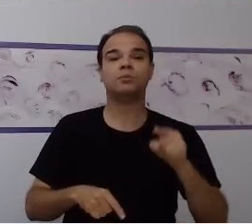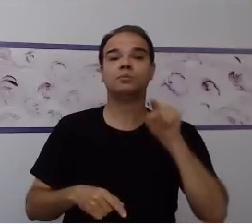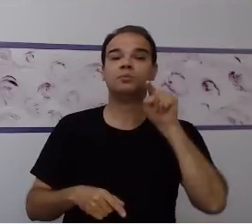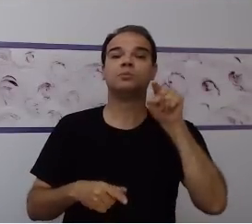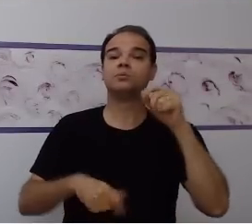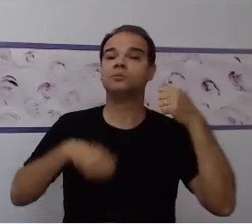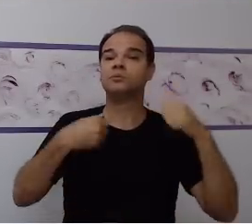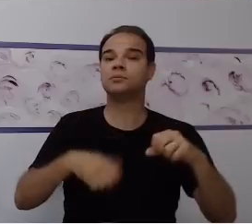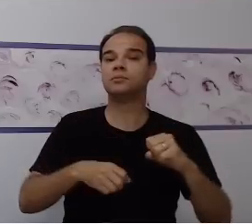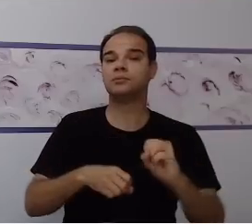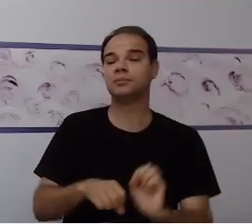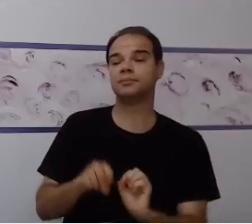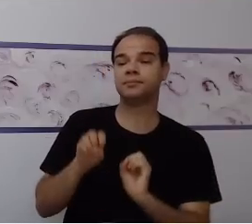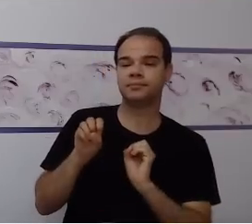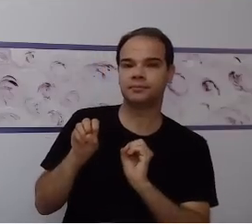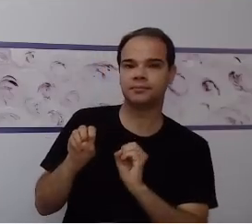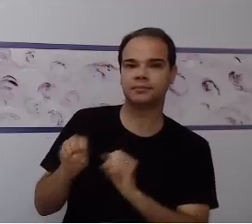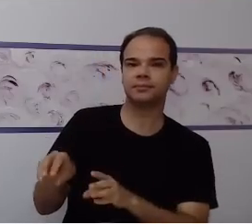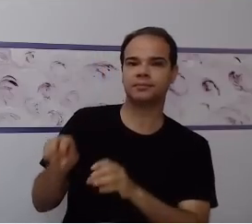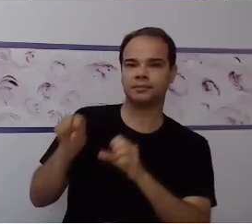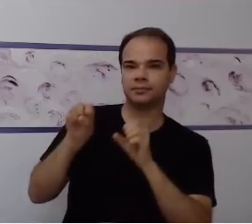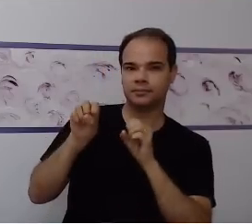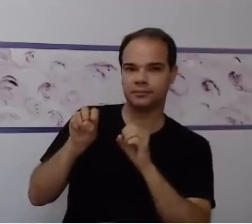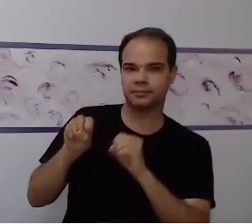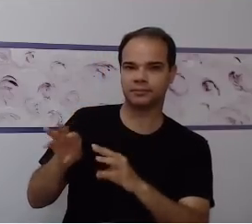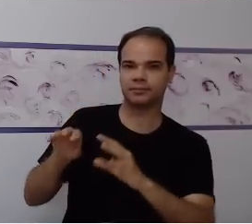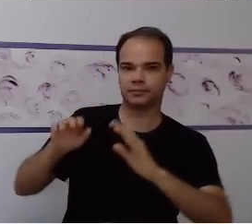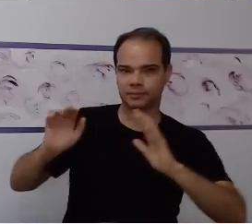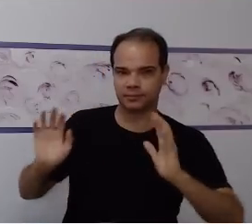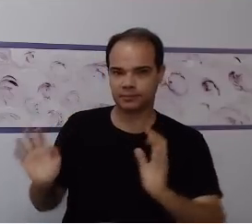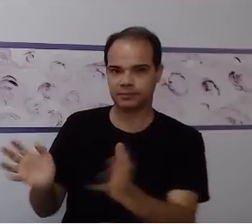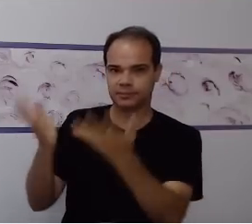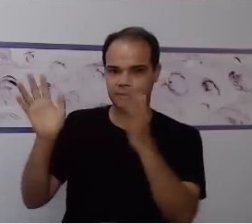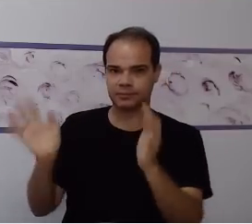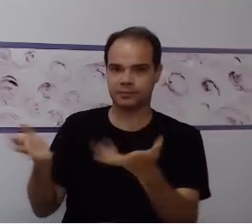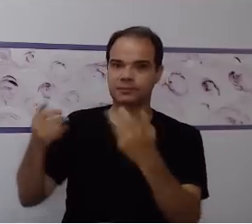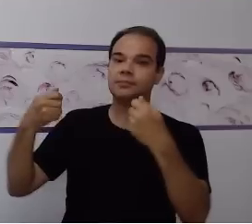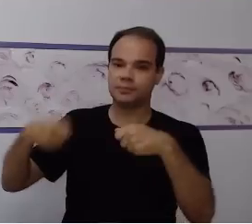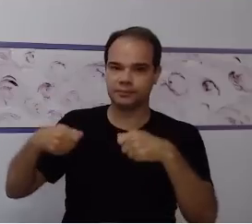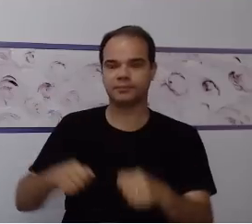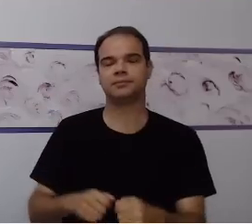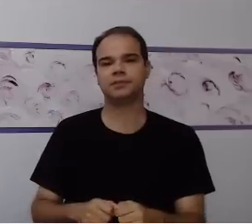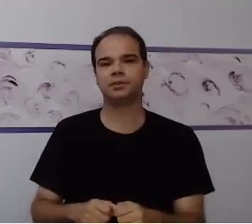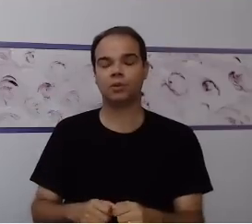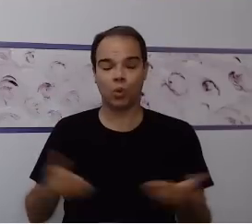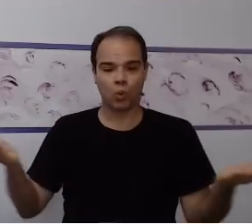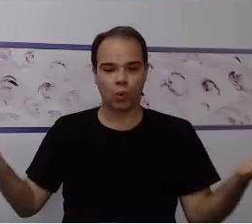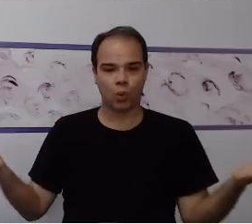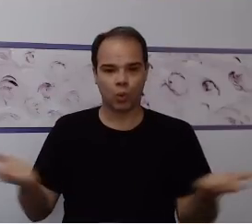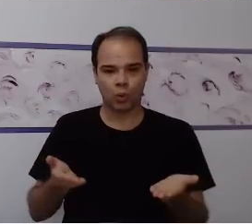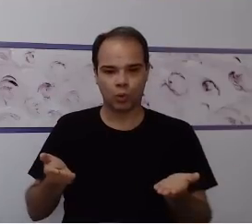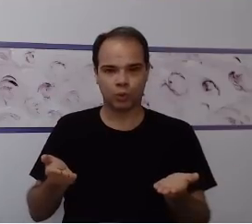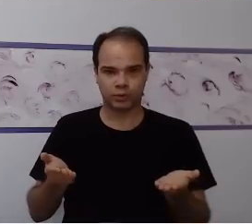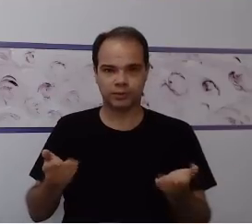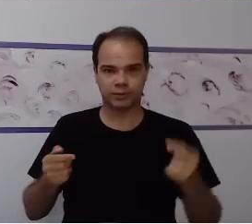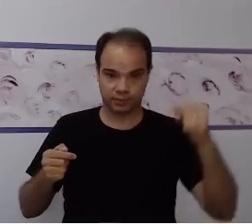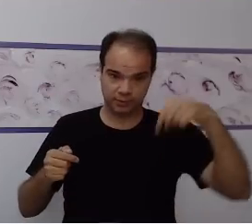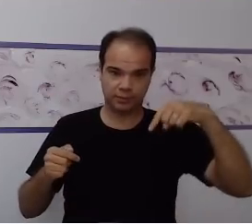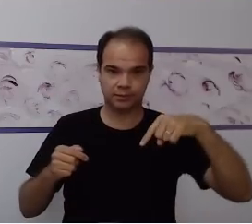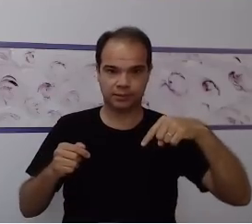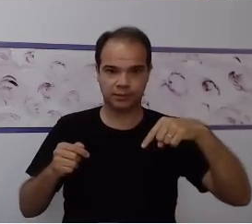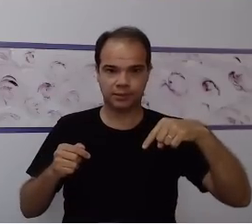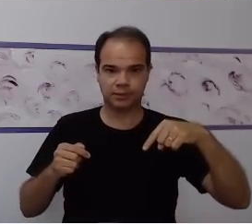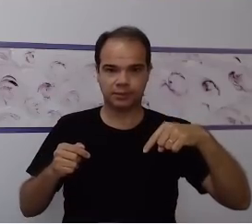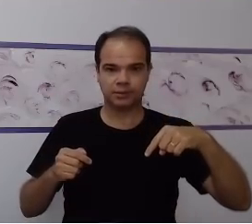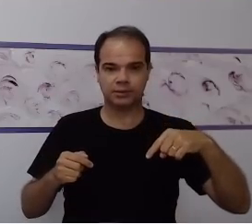ele situações de reforçar essa aprendizagem. Bom, o nosso objetivo aqui hoje, com certeza, era